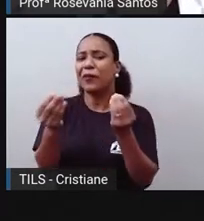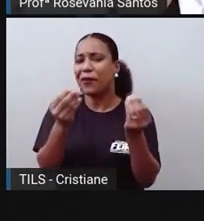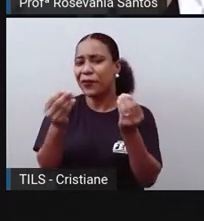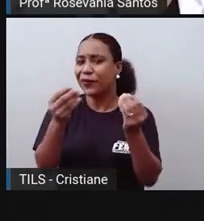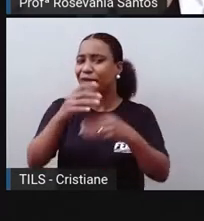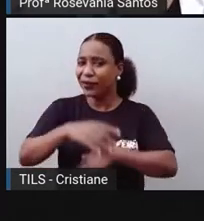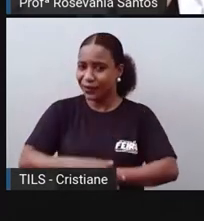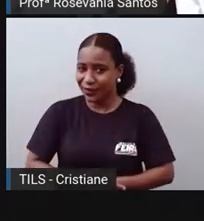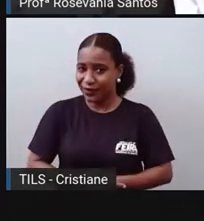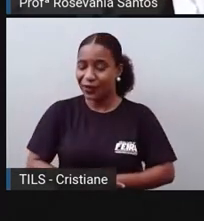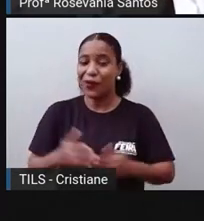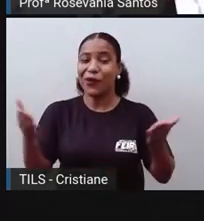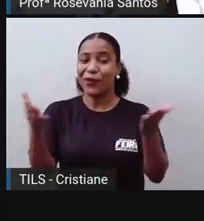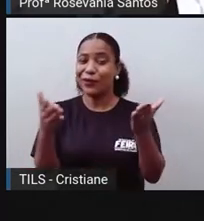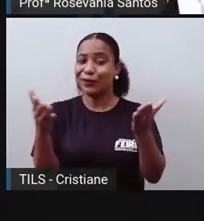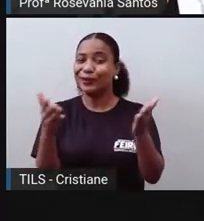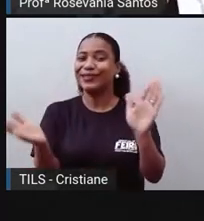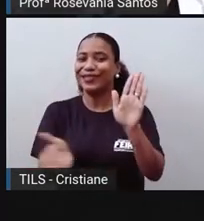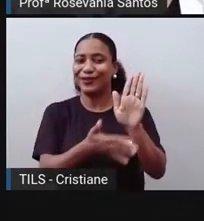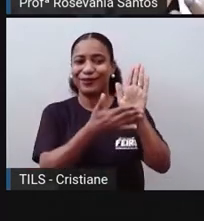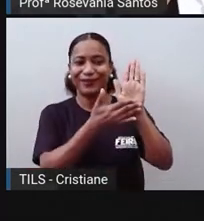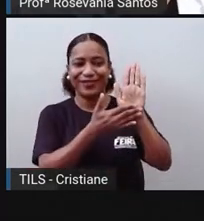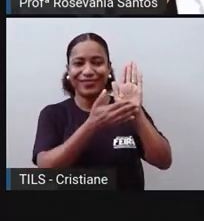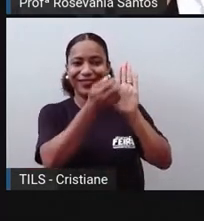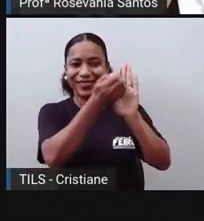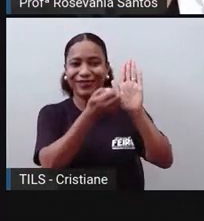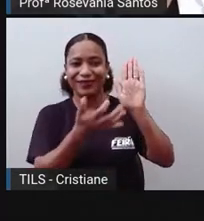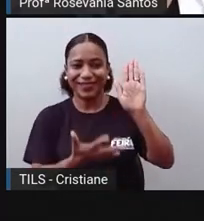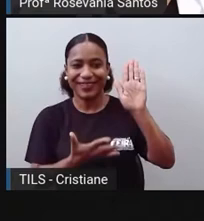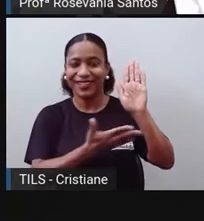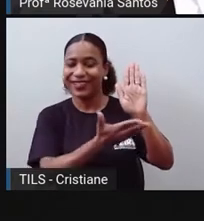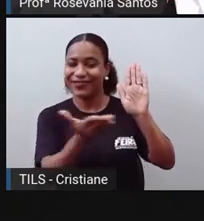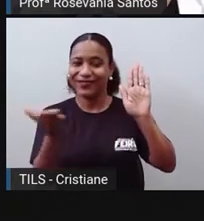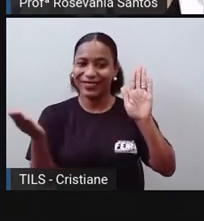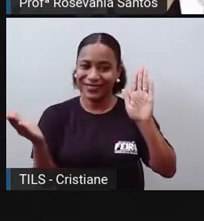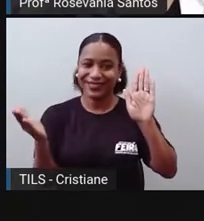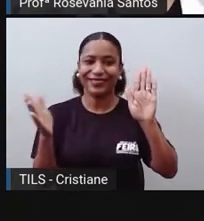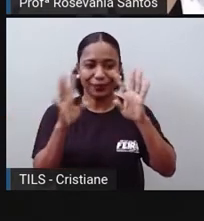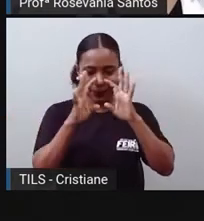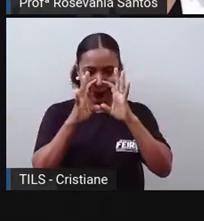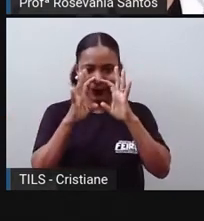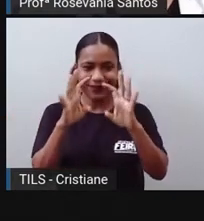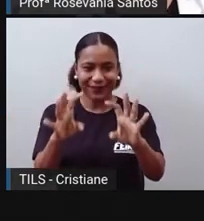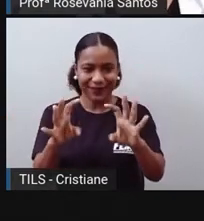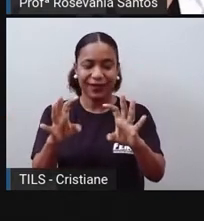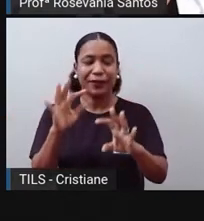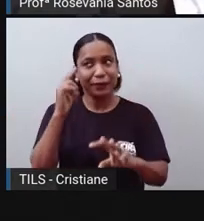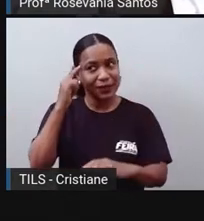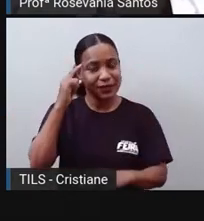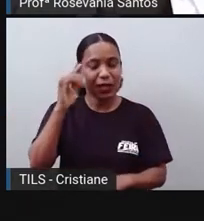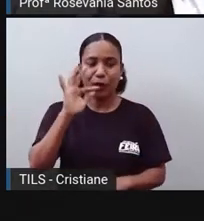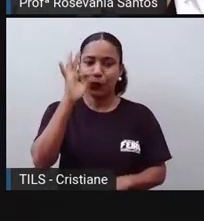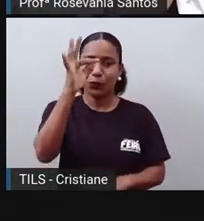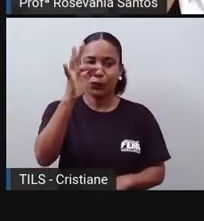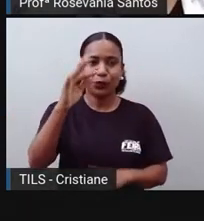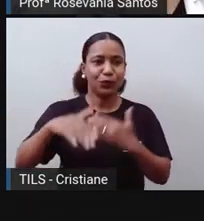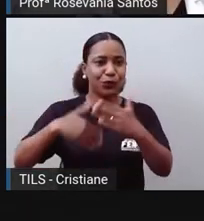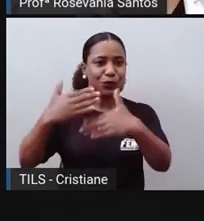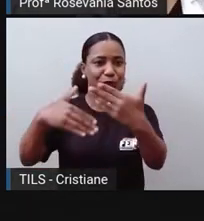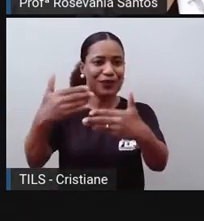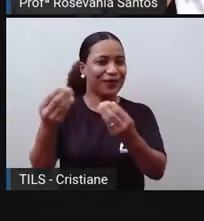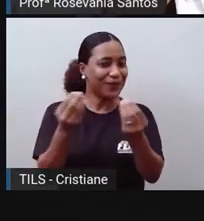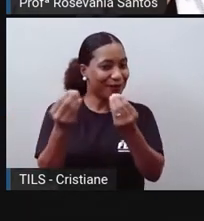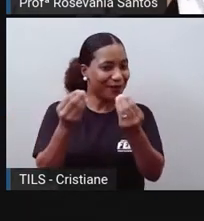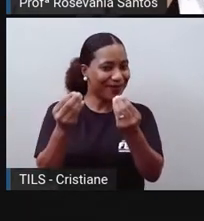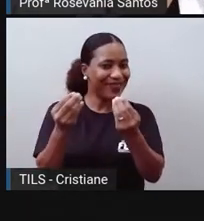a proposta da aula de hoje, espero que você seja uma daquelas pessoas antenadas que pensam também no futuro do nosso planeta. Vamos